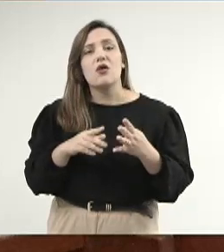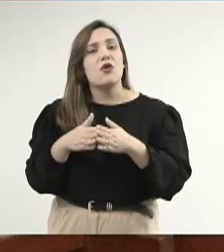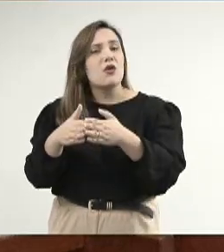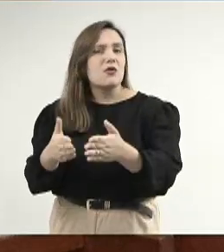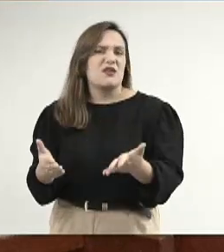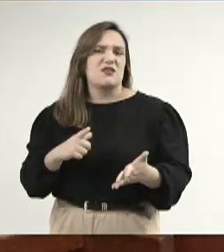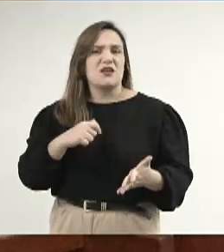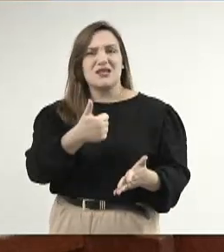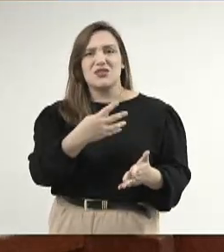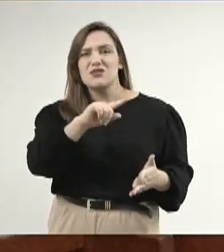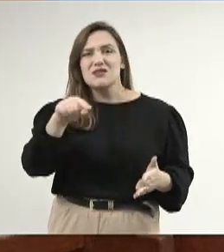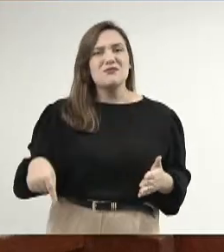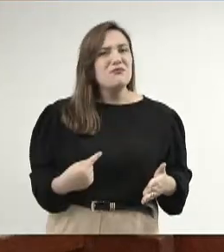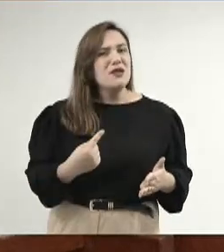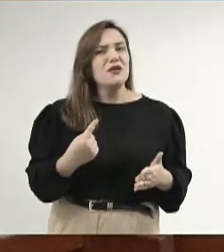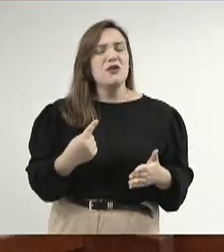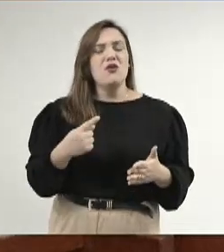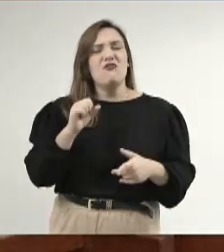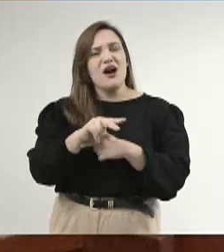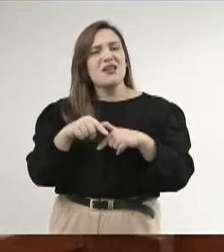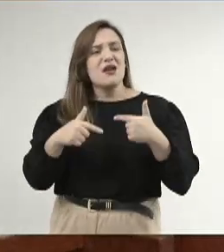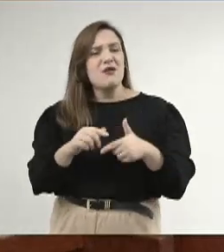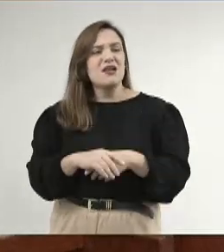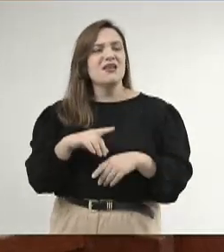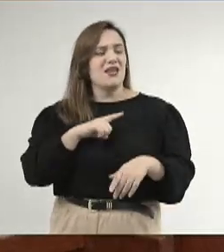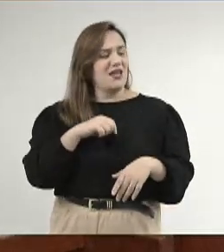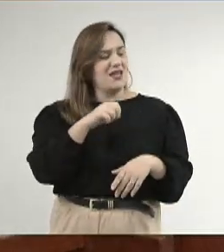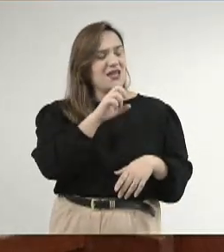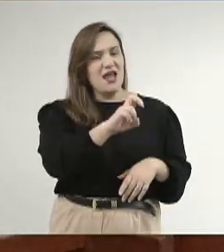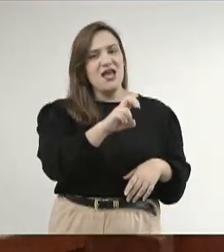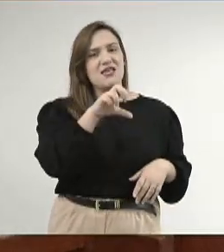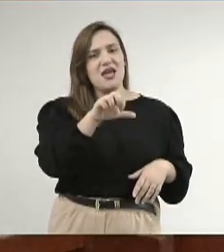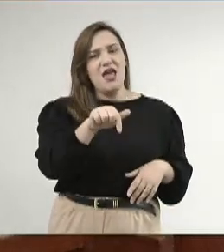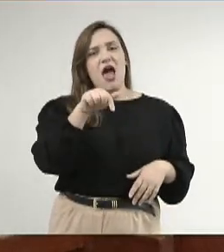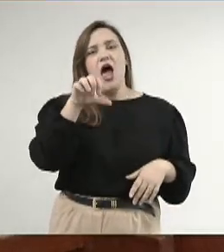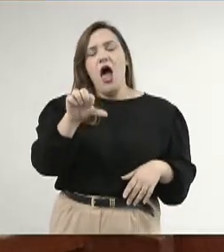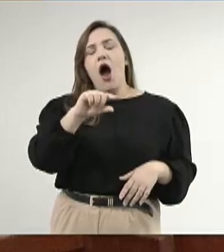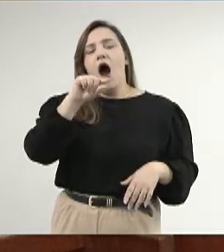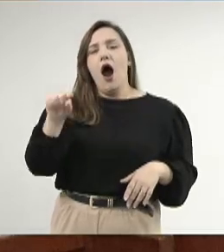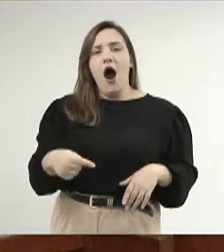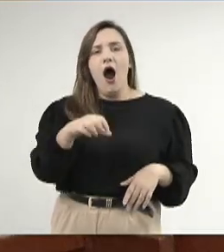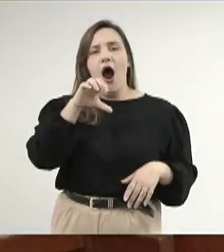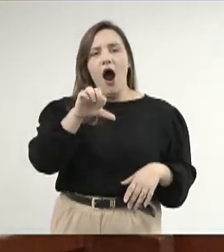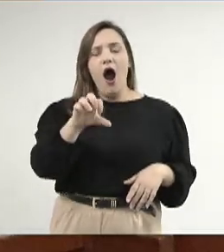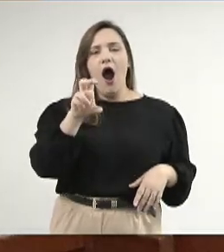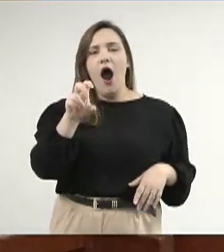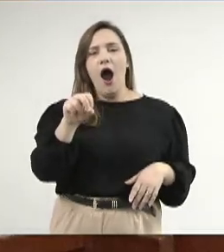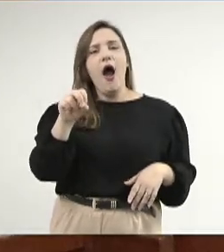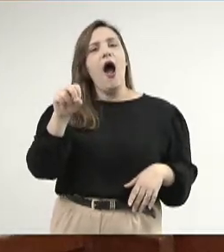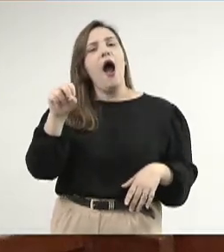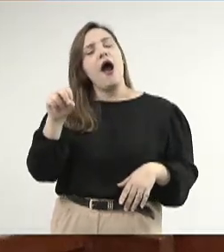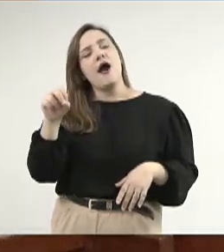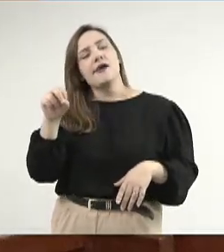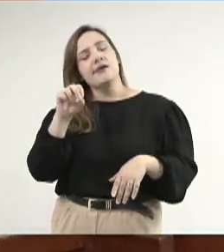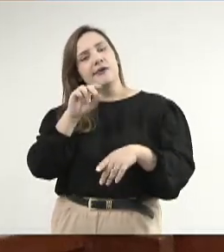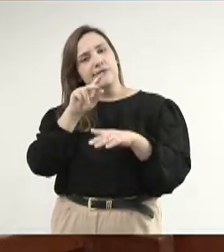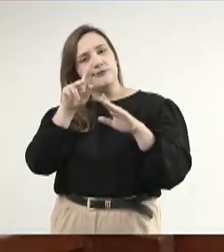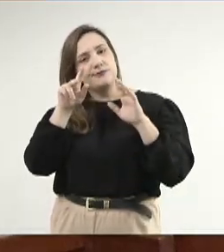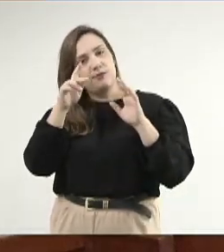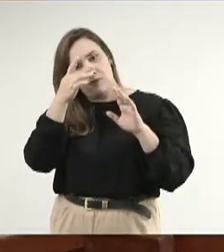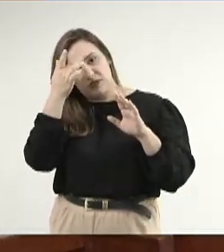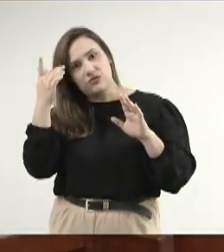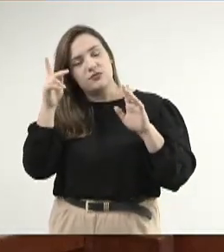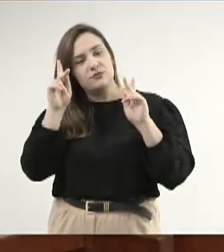empregos gerados. E 579 mil 950 sumatogrossenses hoje faz